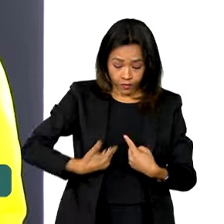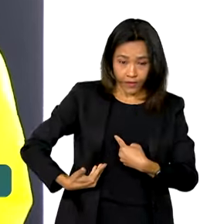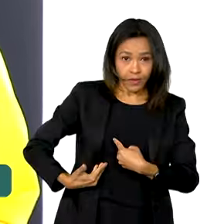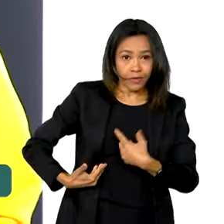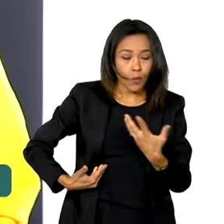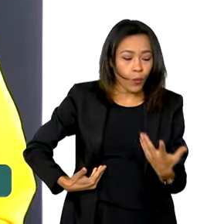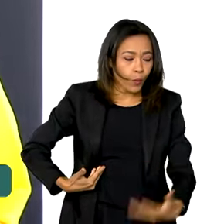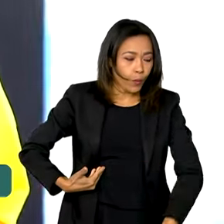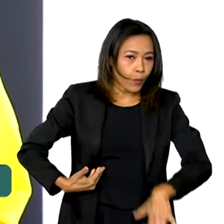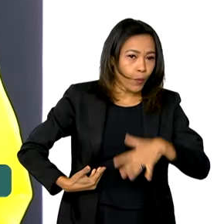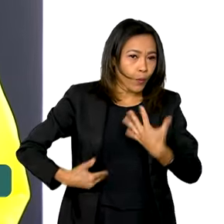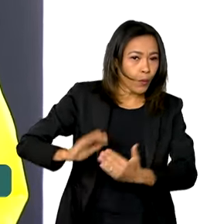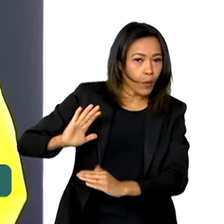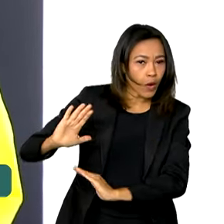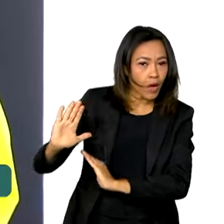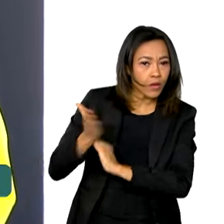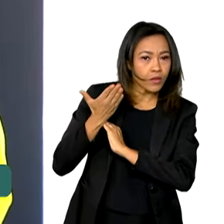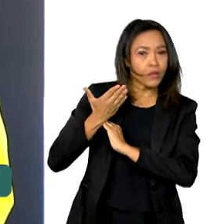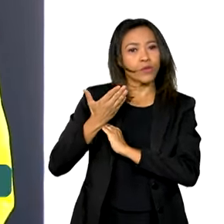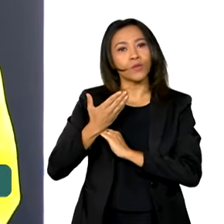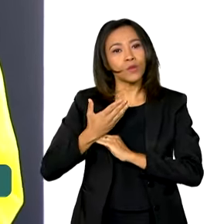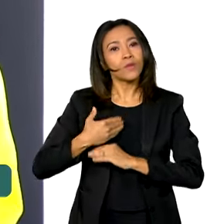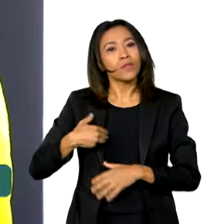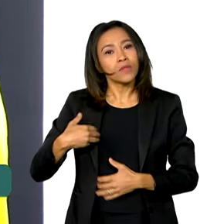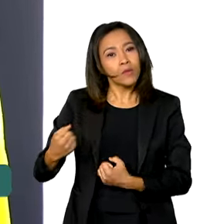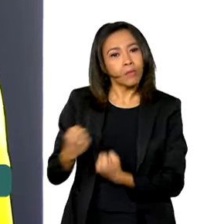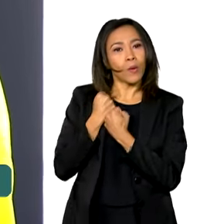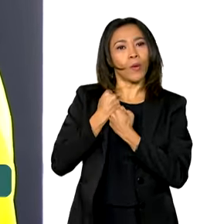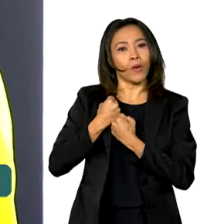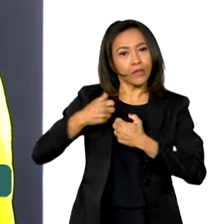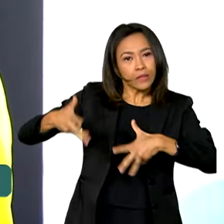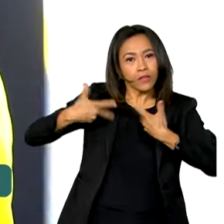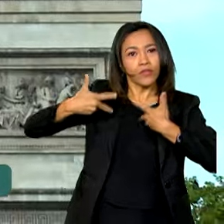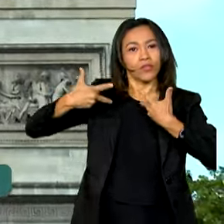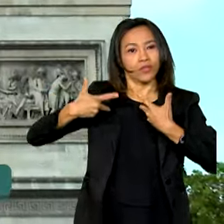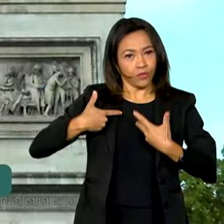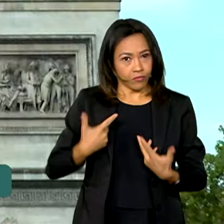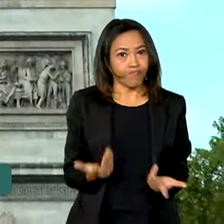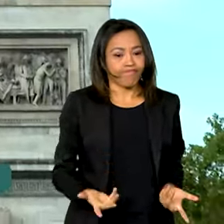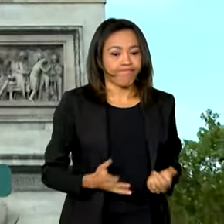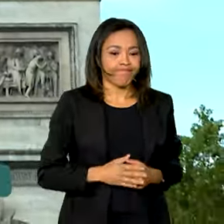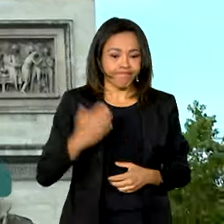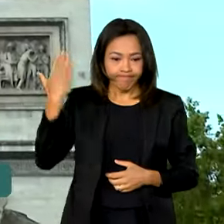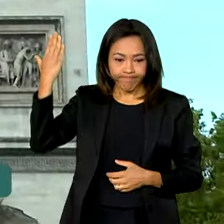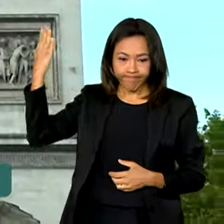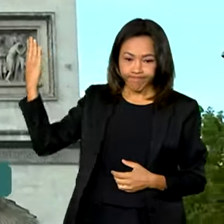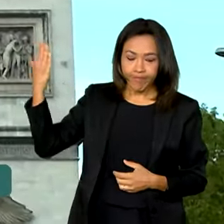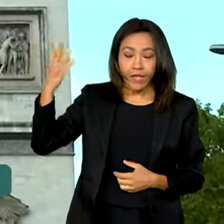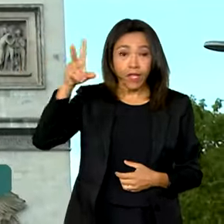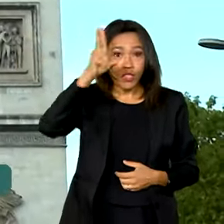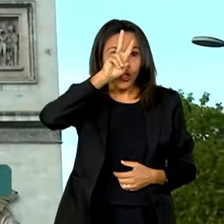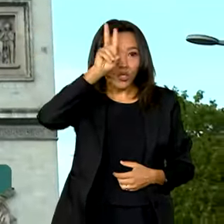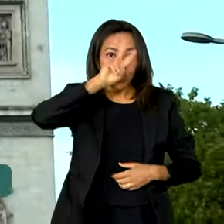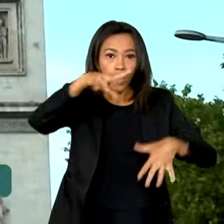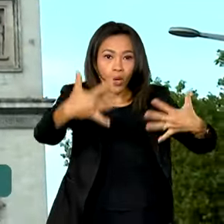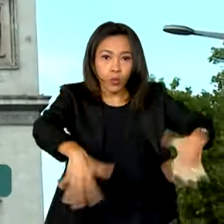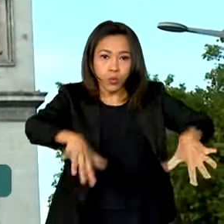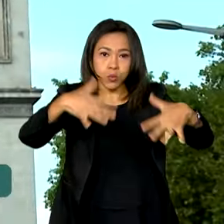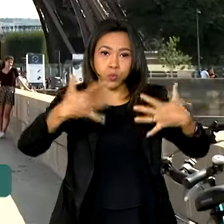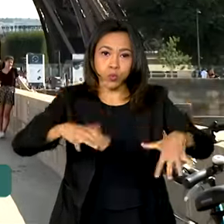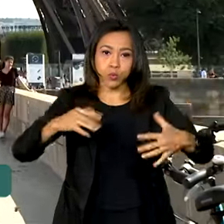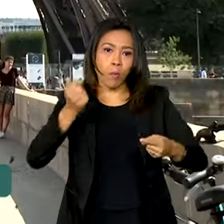que nos abraça, que nos acolhe e nos dá esse grande incentivo e suporte. Com o melhor resultado da história em Jogos